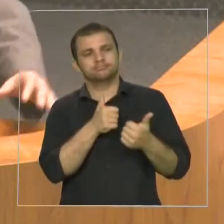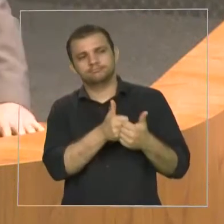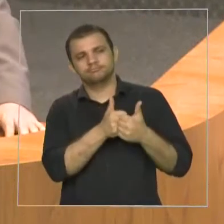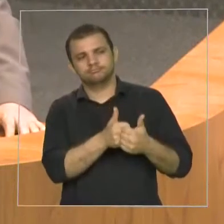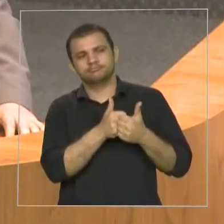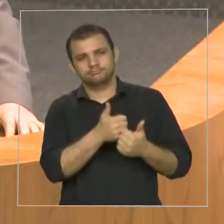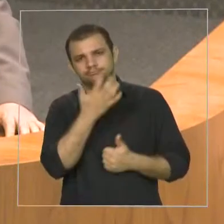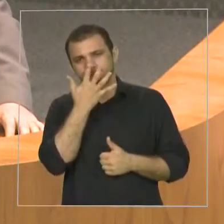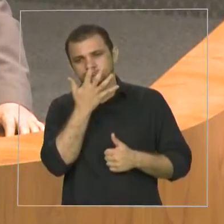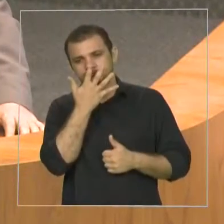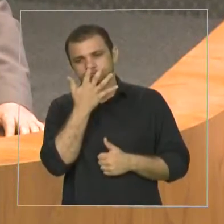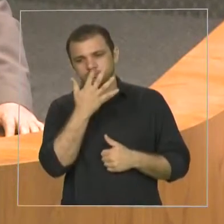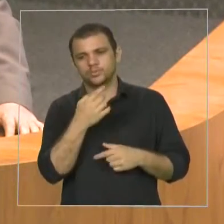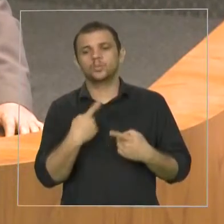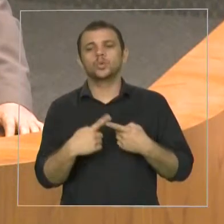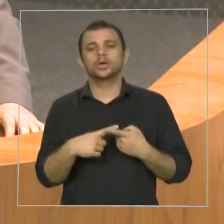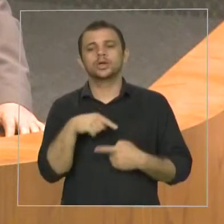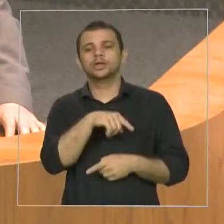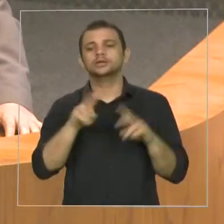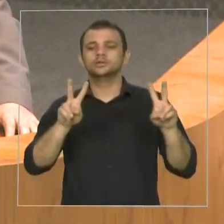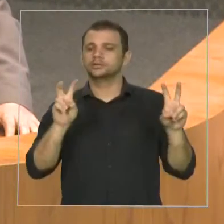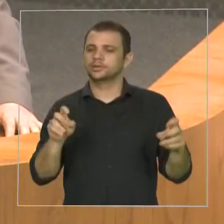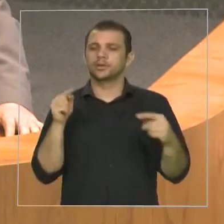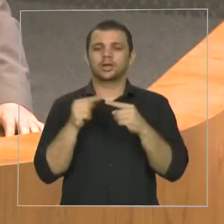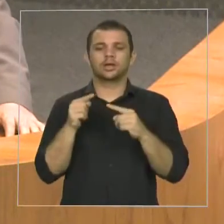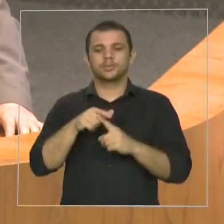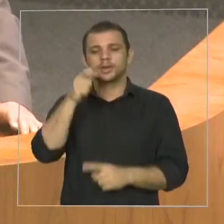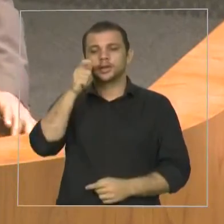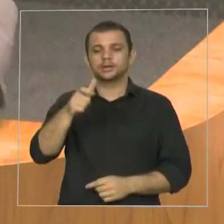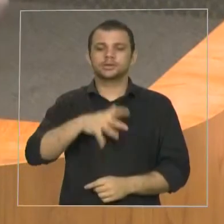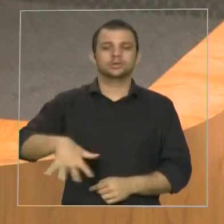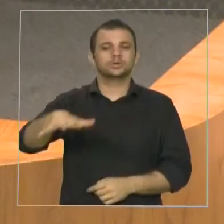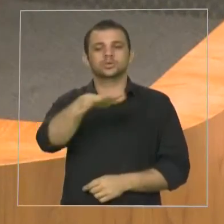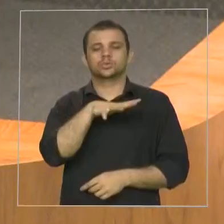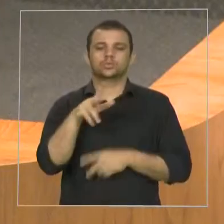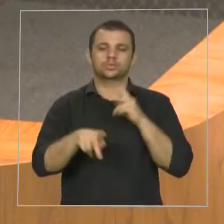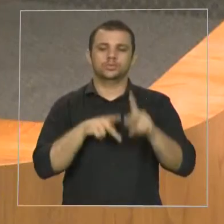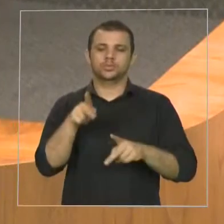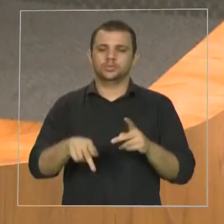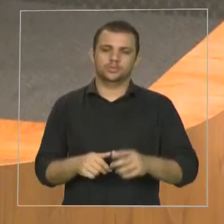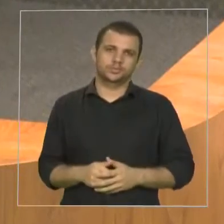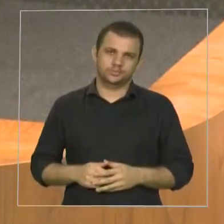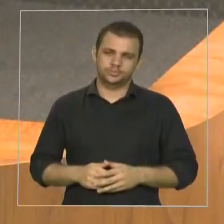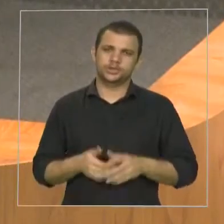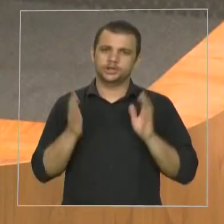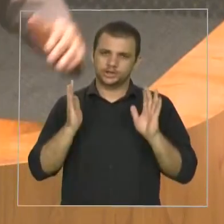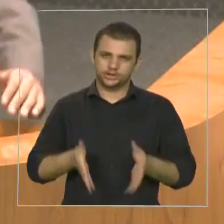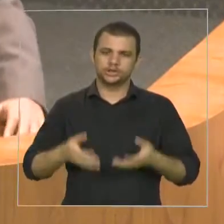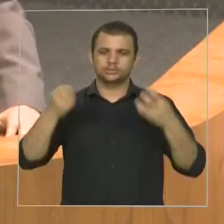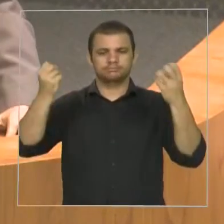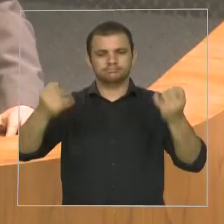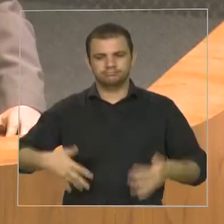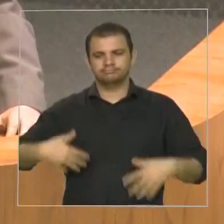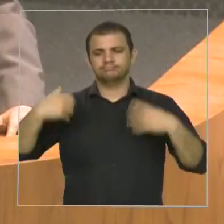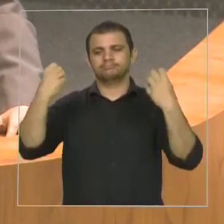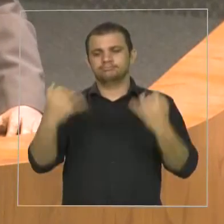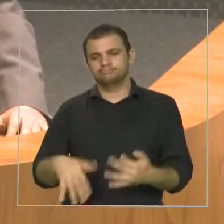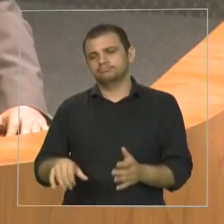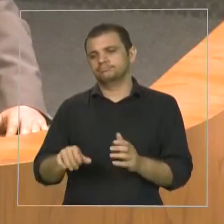aqui desrespeita o interesse da população como um todo. É algo que já foi tratado por sucessivas